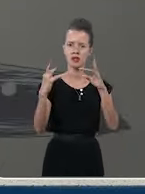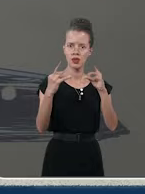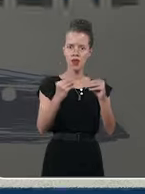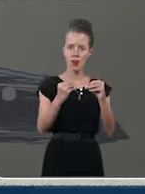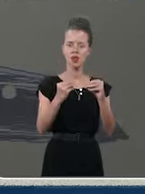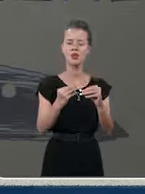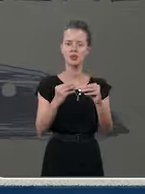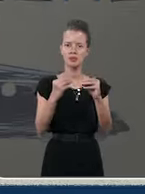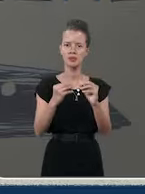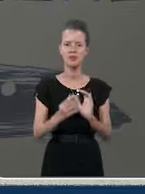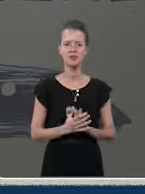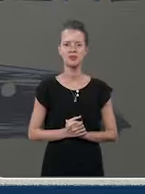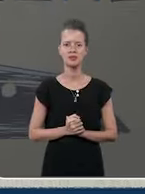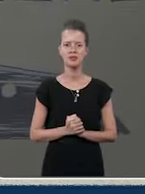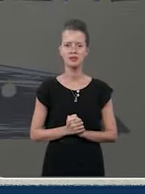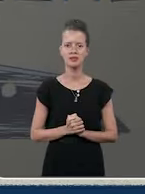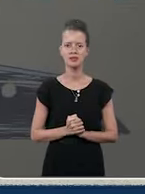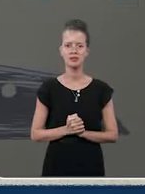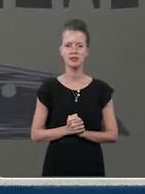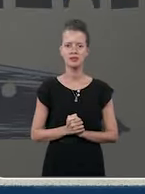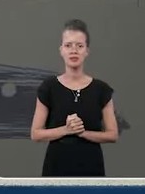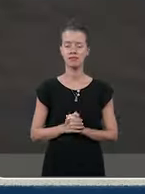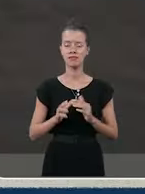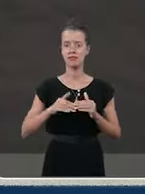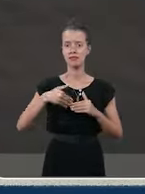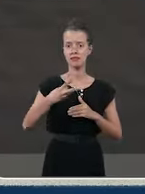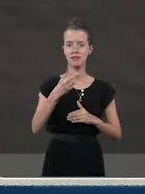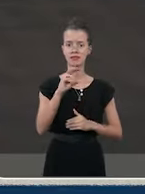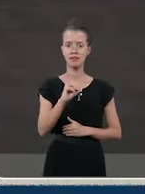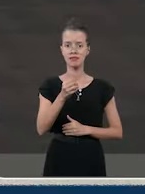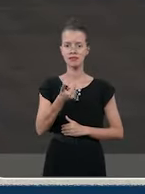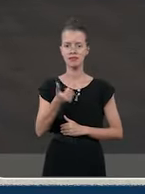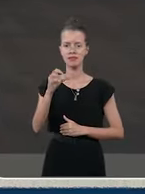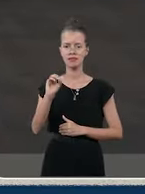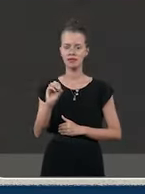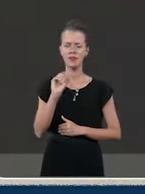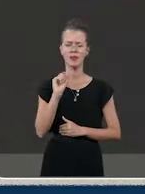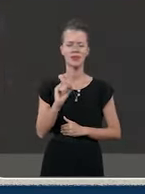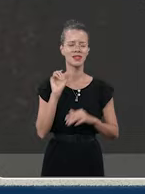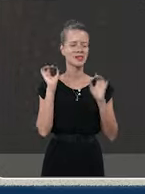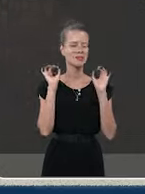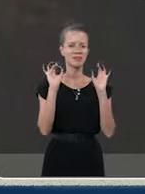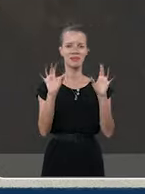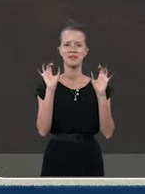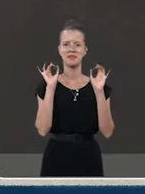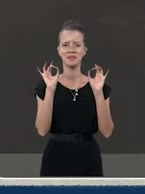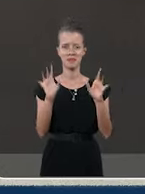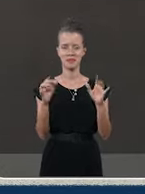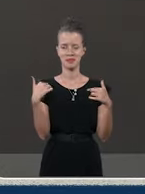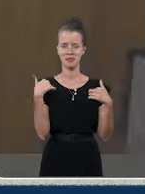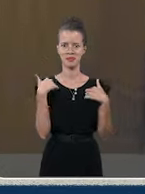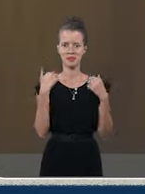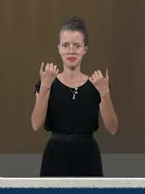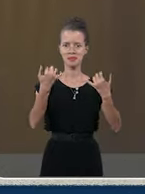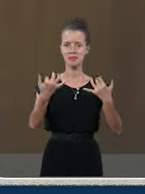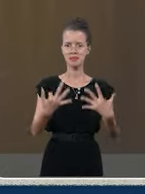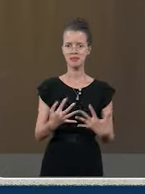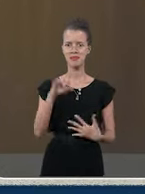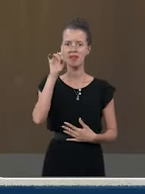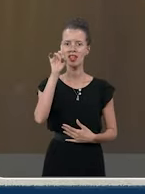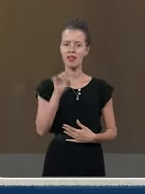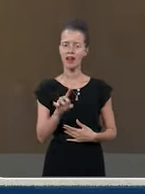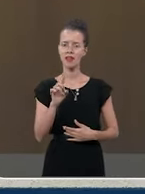portas para o universo ciberprocessual. Em 2010, sou especial para esse profissional